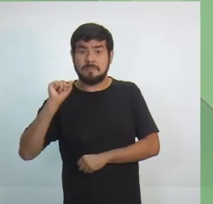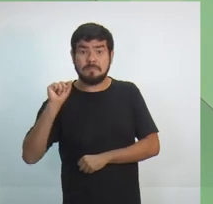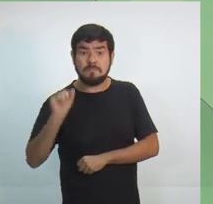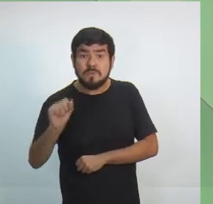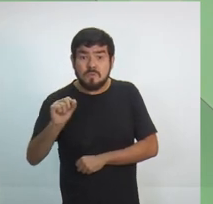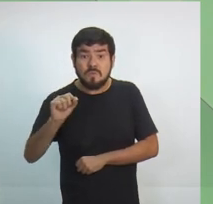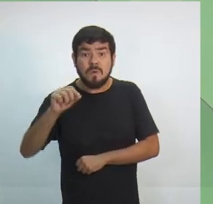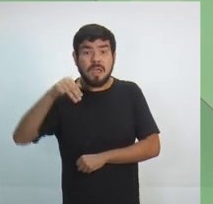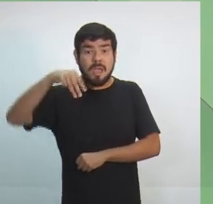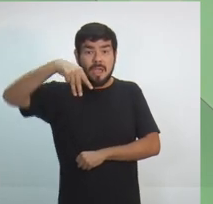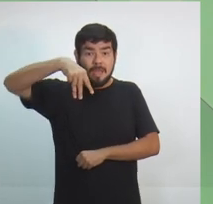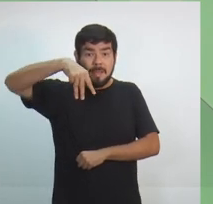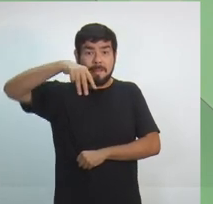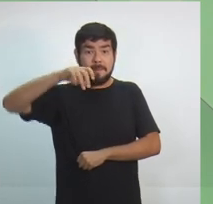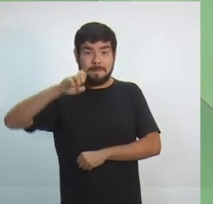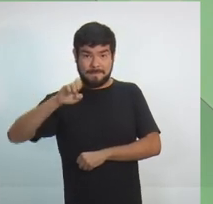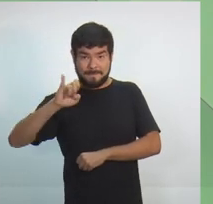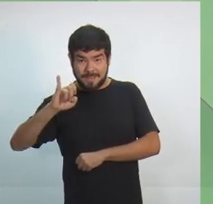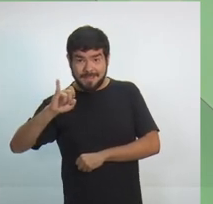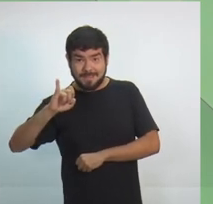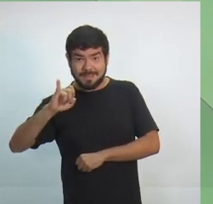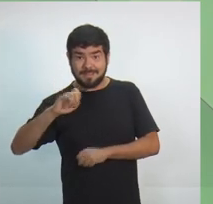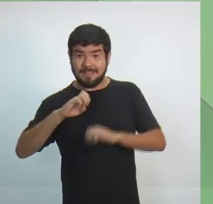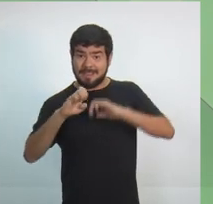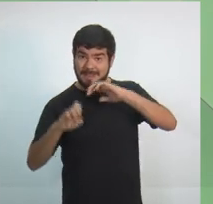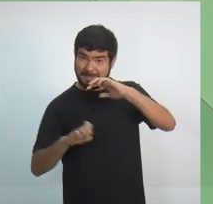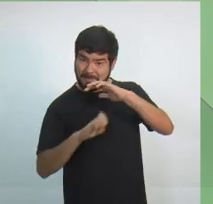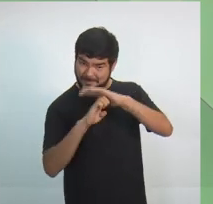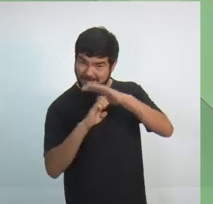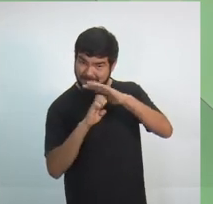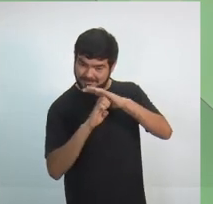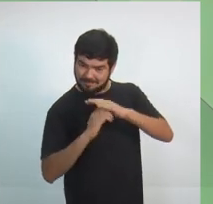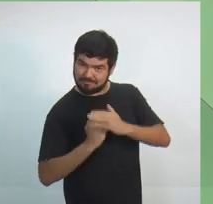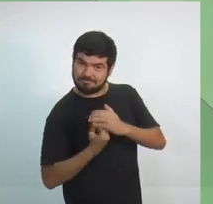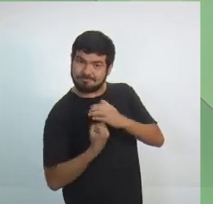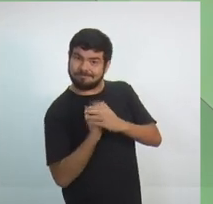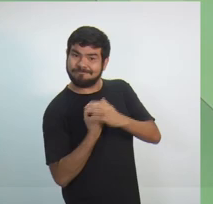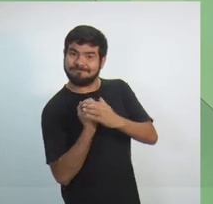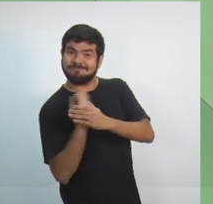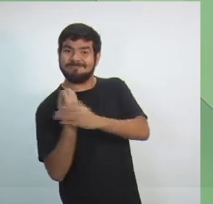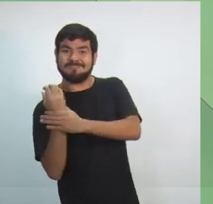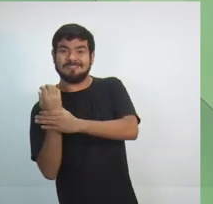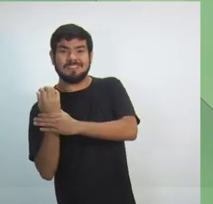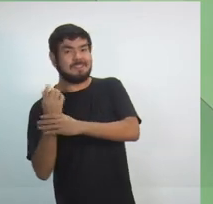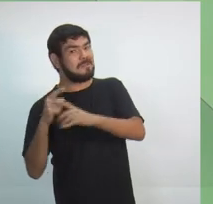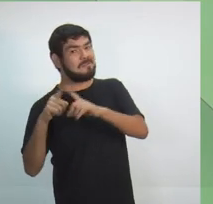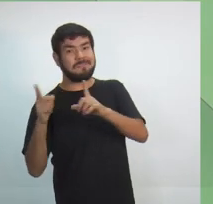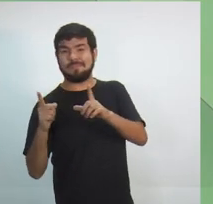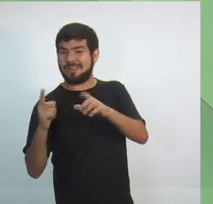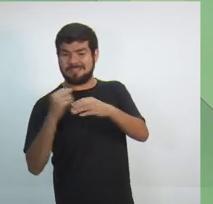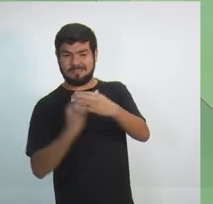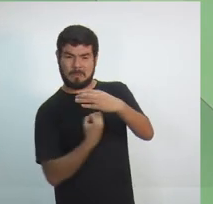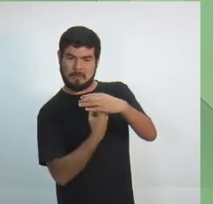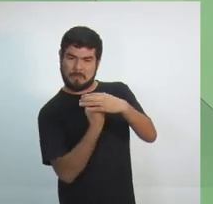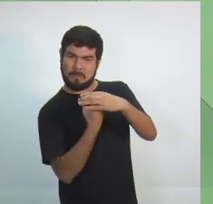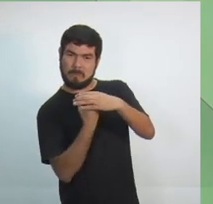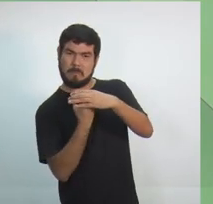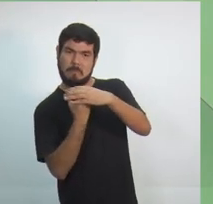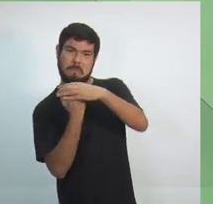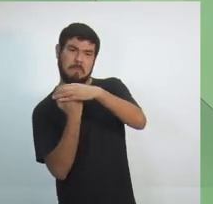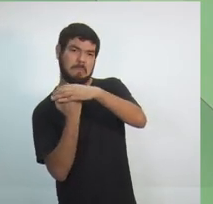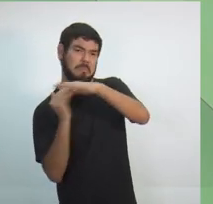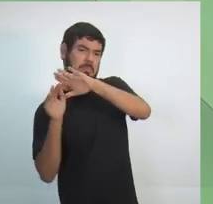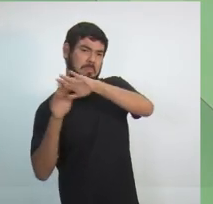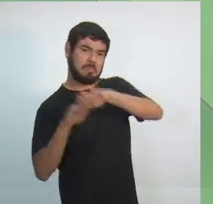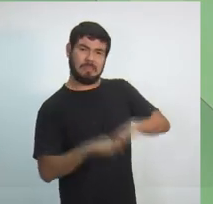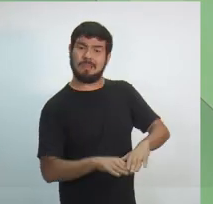registrados pelo SEBRAE. Mais de 50% deles não foram em frente. Por quê? Porque não tiveram acesso ao crédito. É